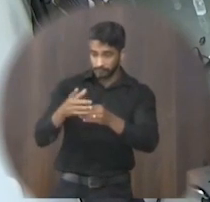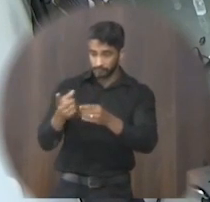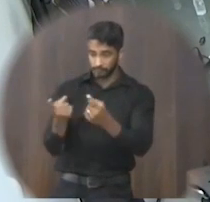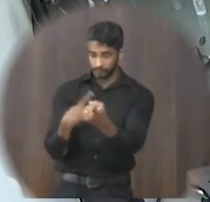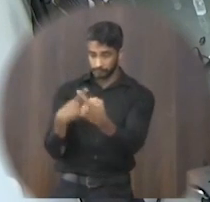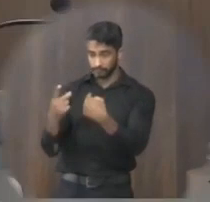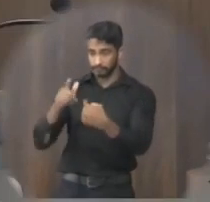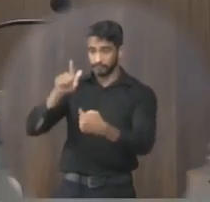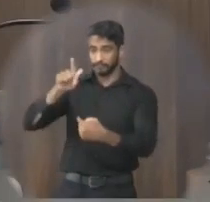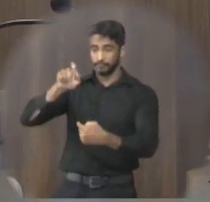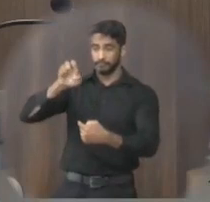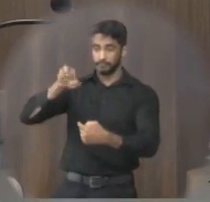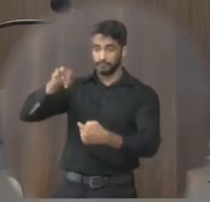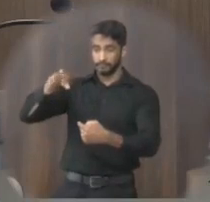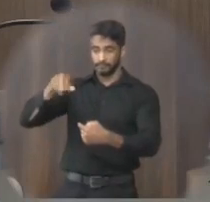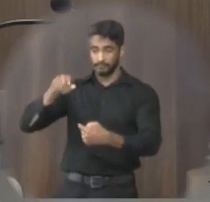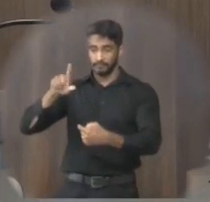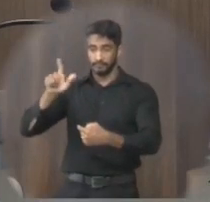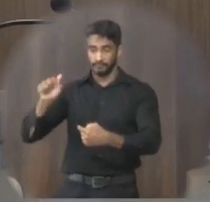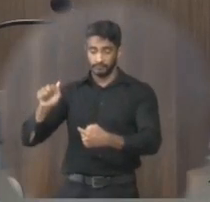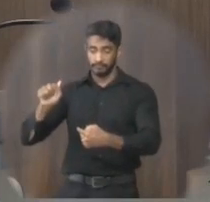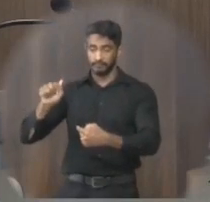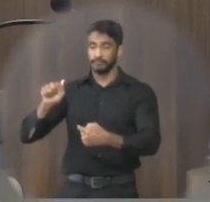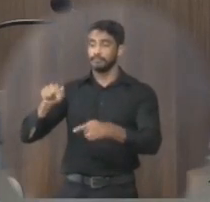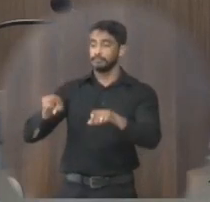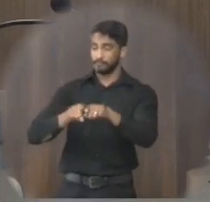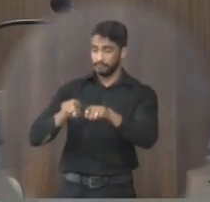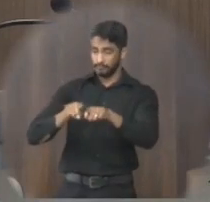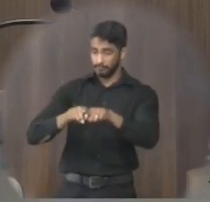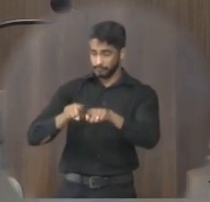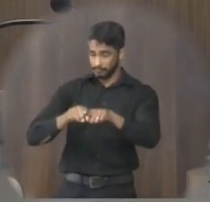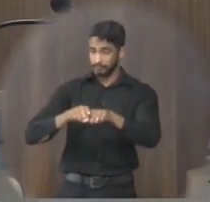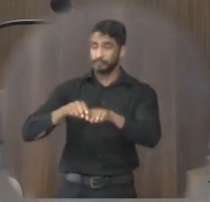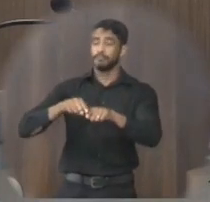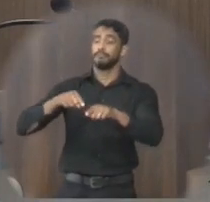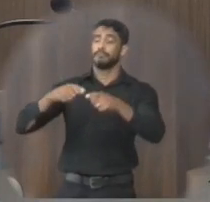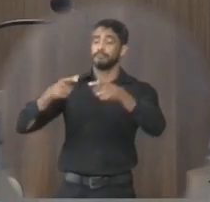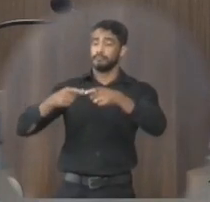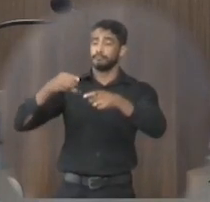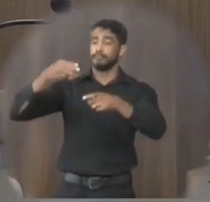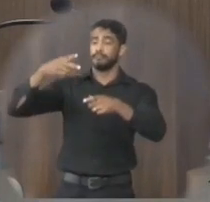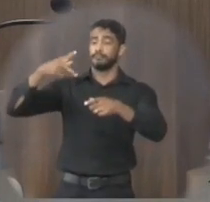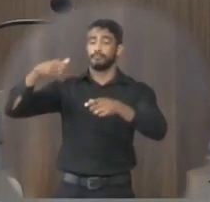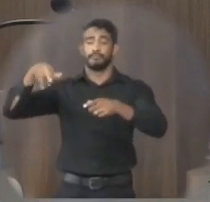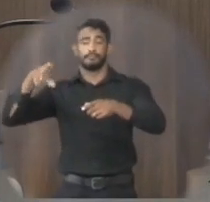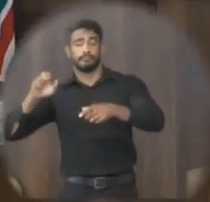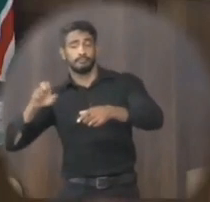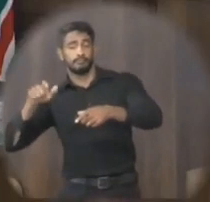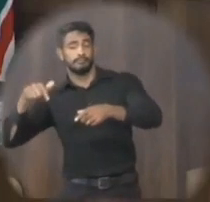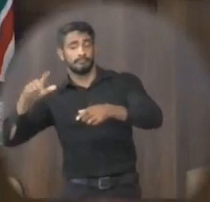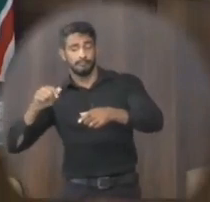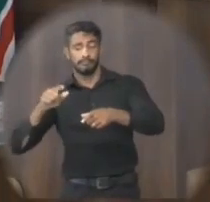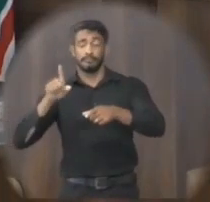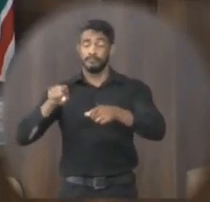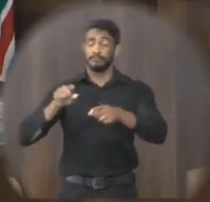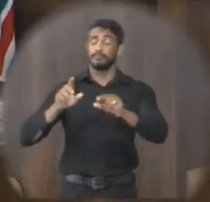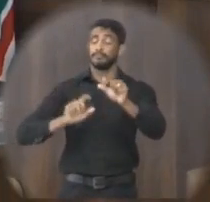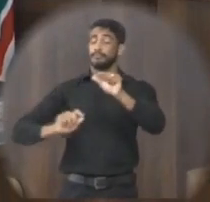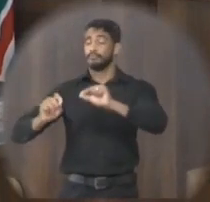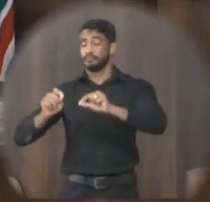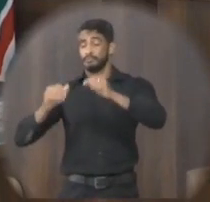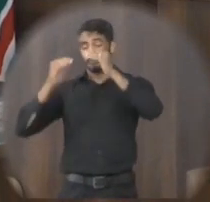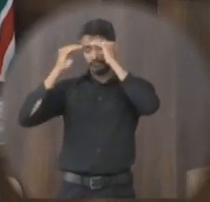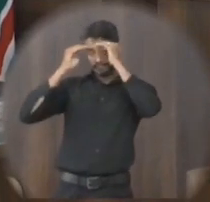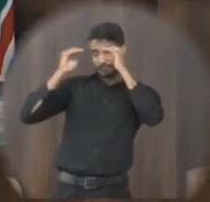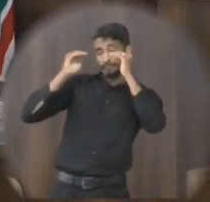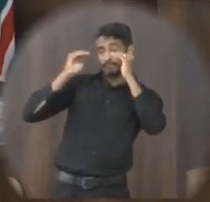Gentil Dias no bairro Rio Novo e na Messa Alfredo Barbosa no bairro Padre Eustaque a indicação necessidade de proposta vem no sentido de atender os